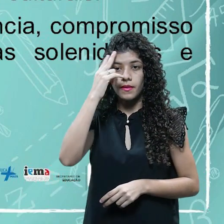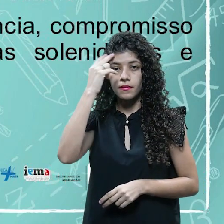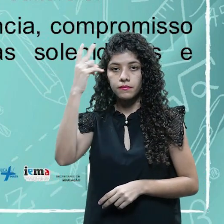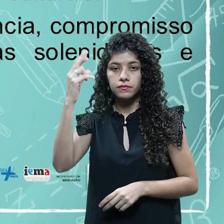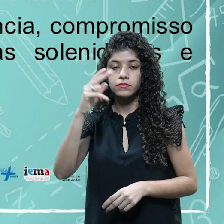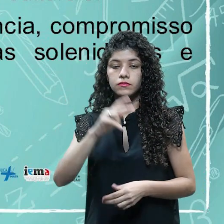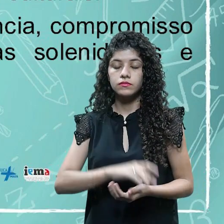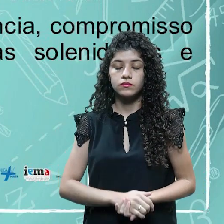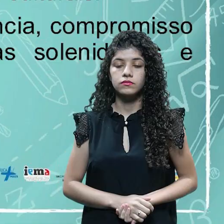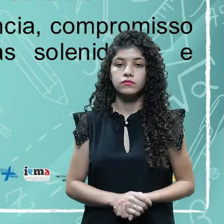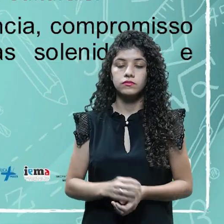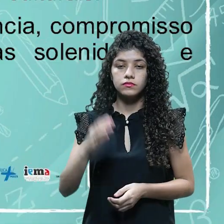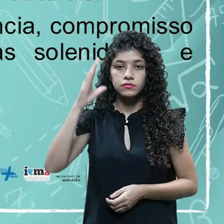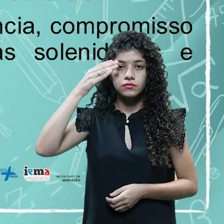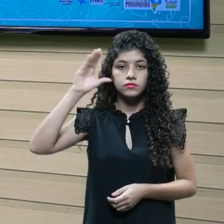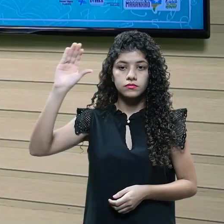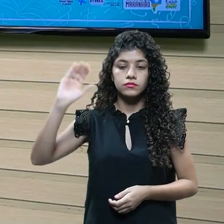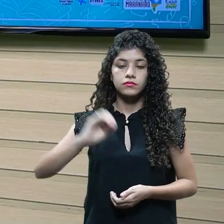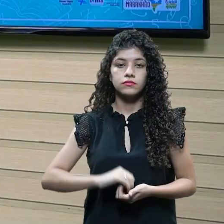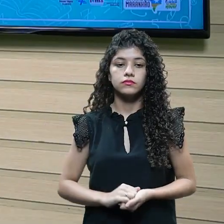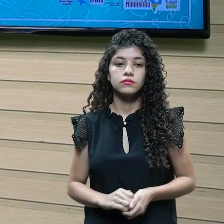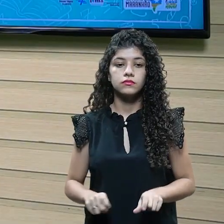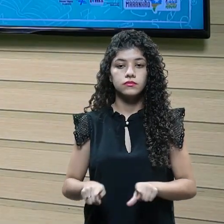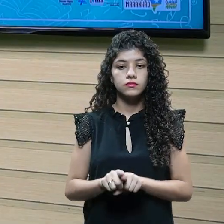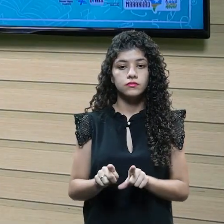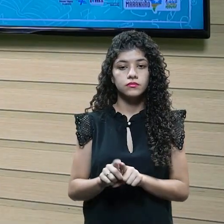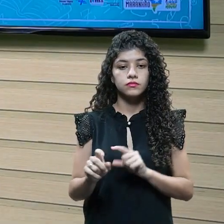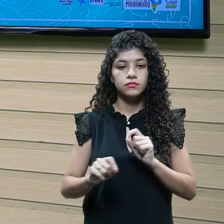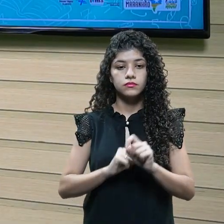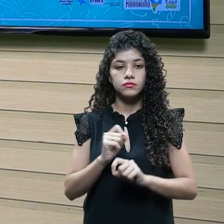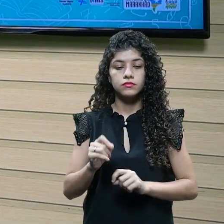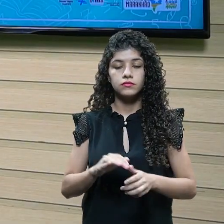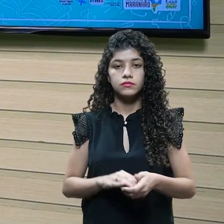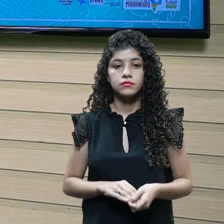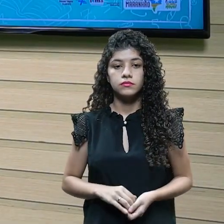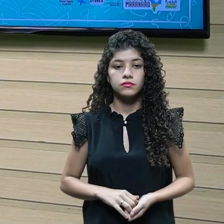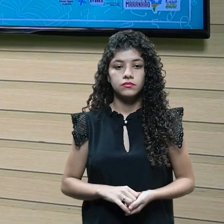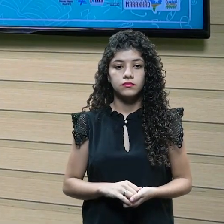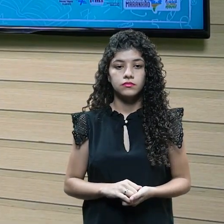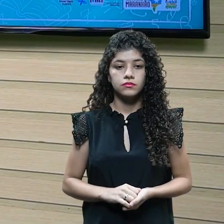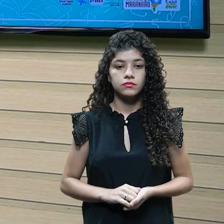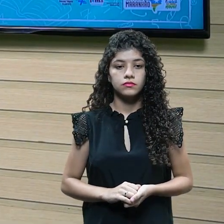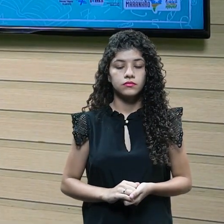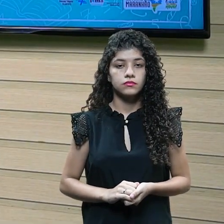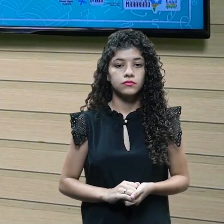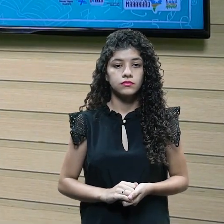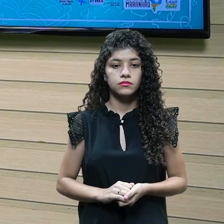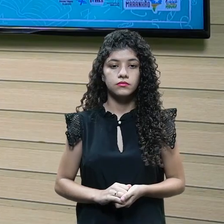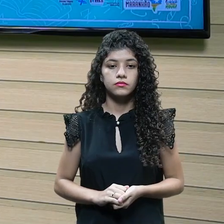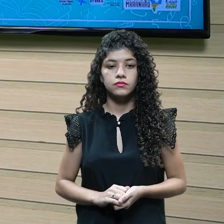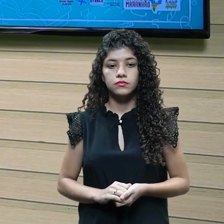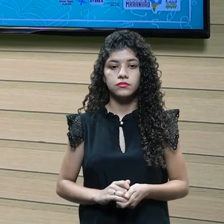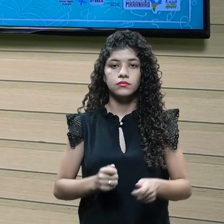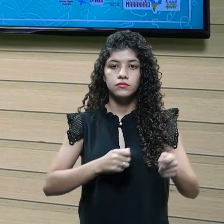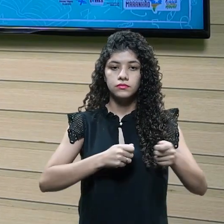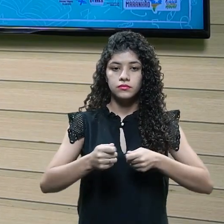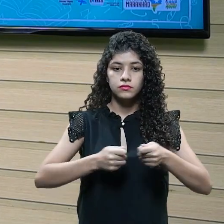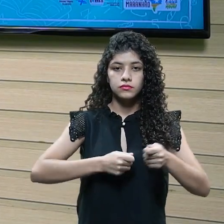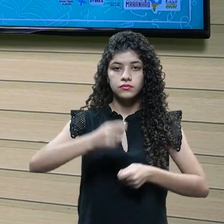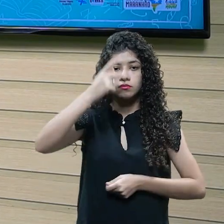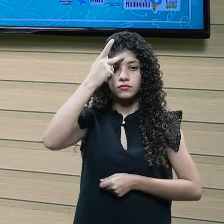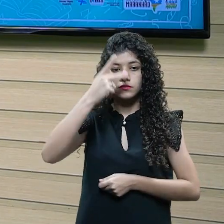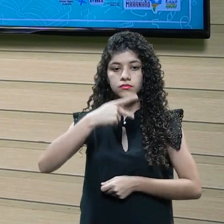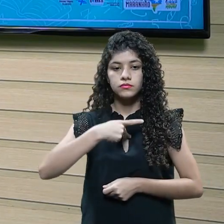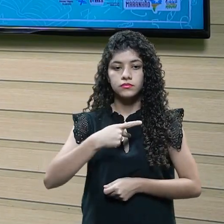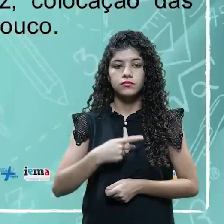e culturais. Então, tudo isso ele tem que buscar. Além disso, a descrição, claro, né? Que é o autocontrole, a certeza de competência,